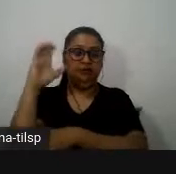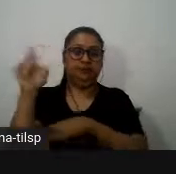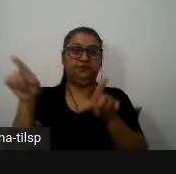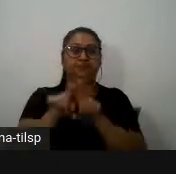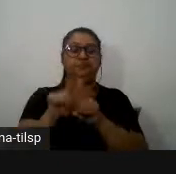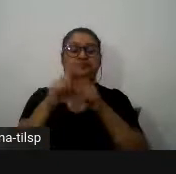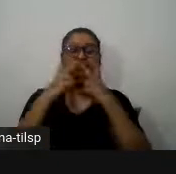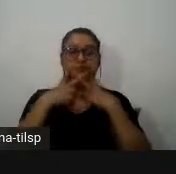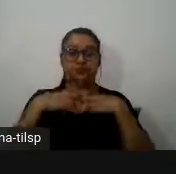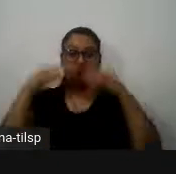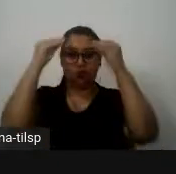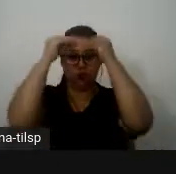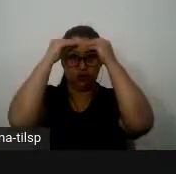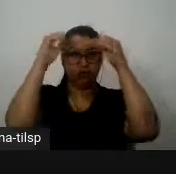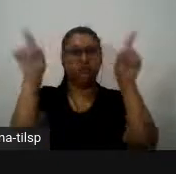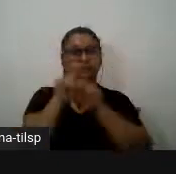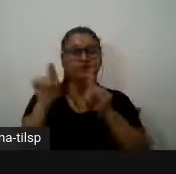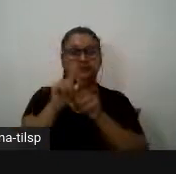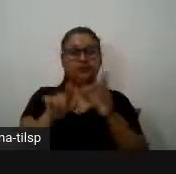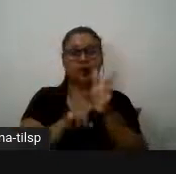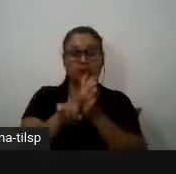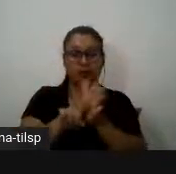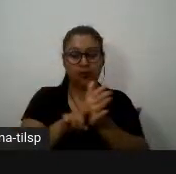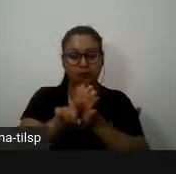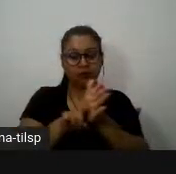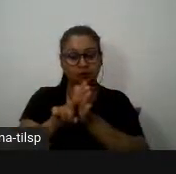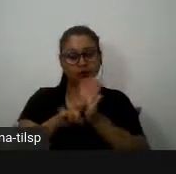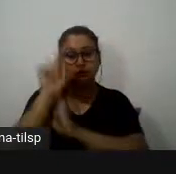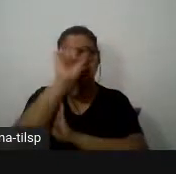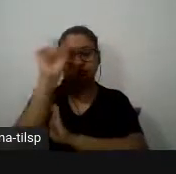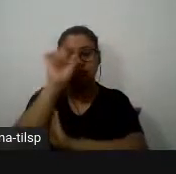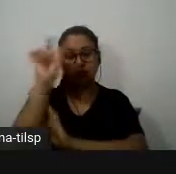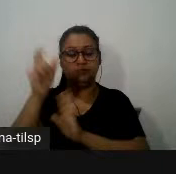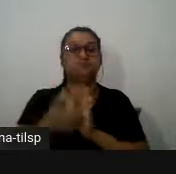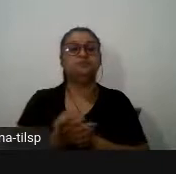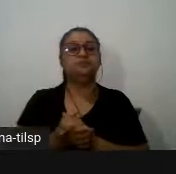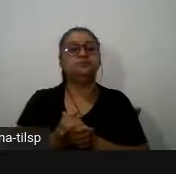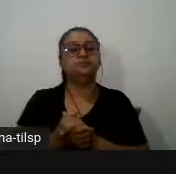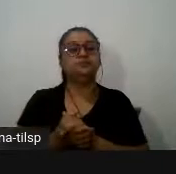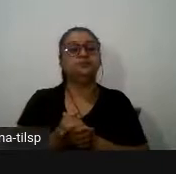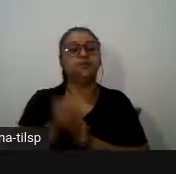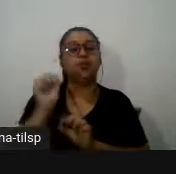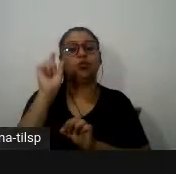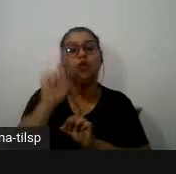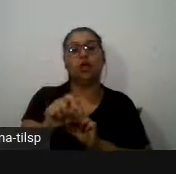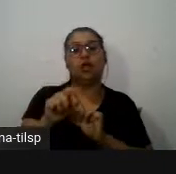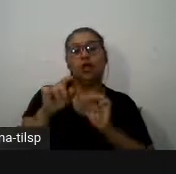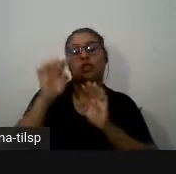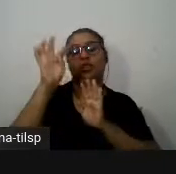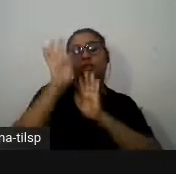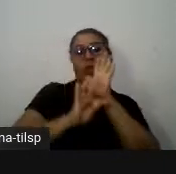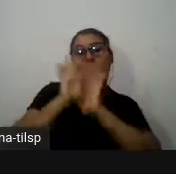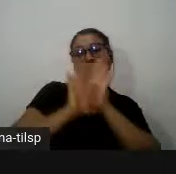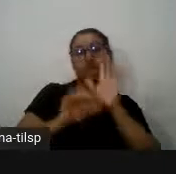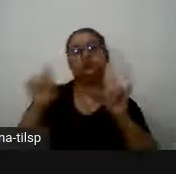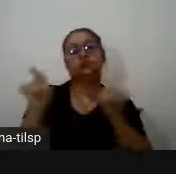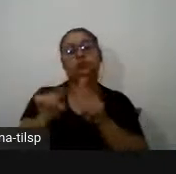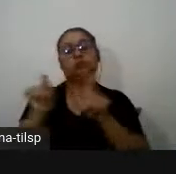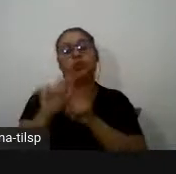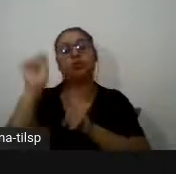estes textos também colocam perguntas pertinentes nesta questão de o é que é texto e que é que é género e quais são as fronteiras